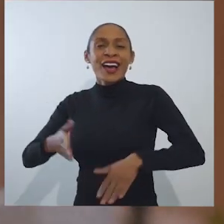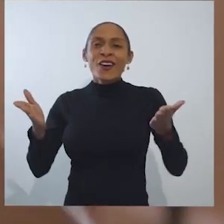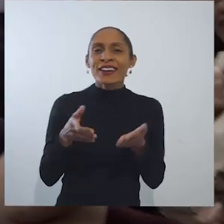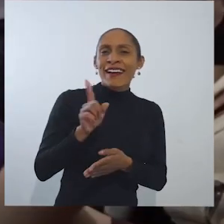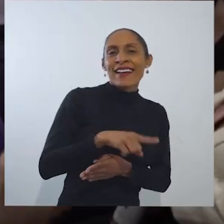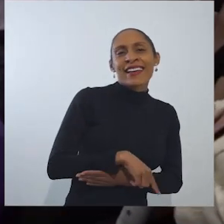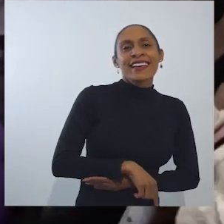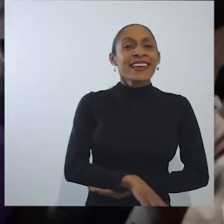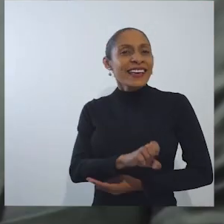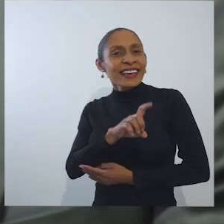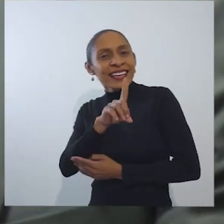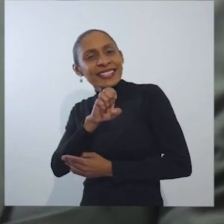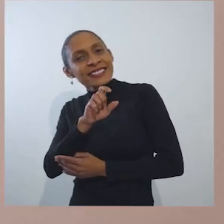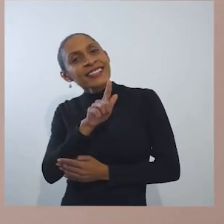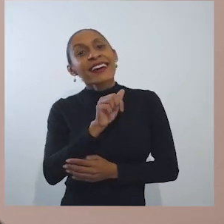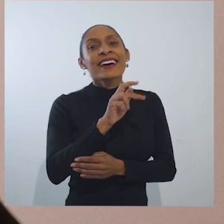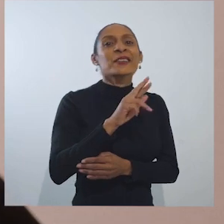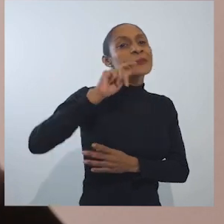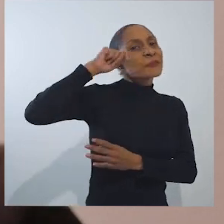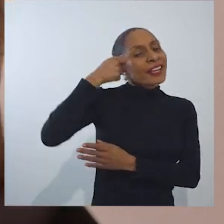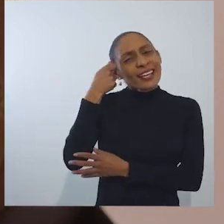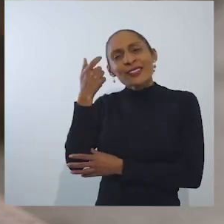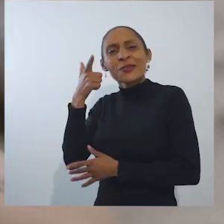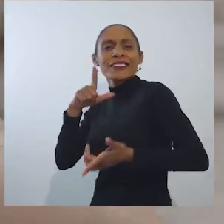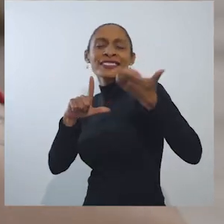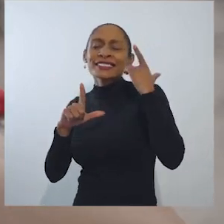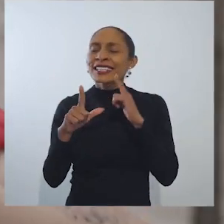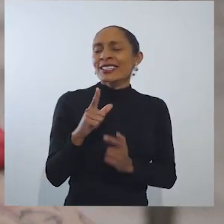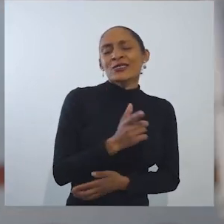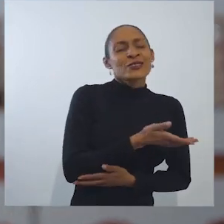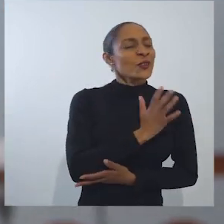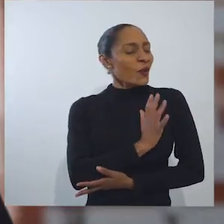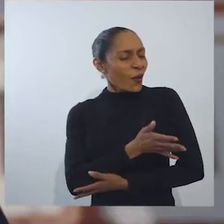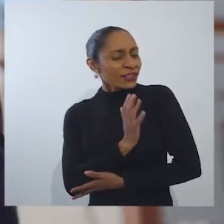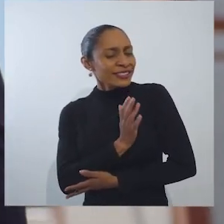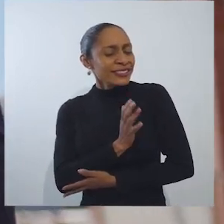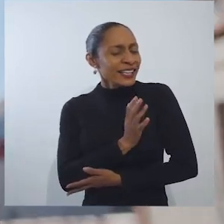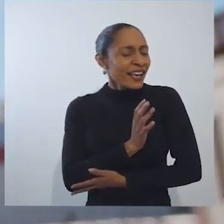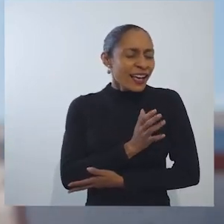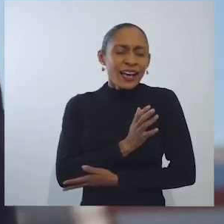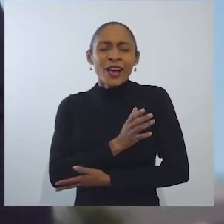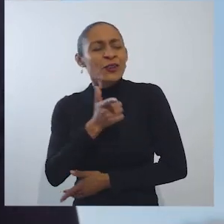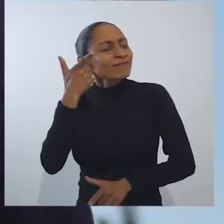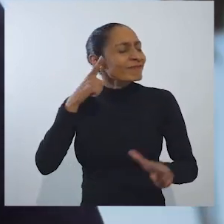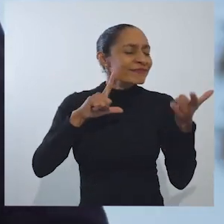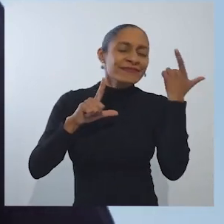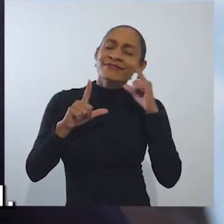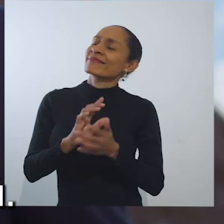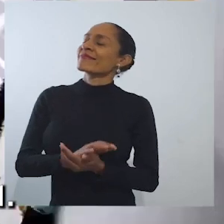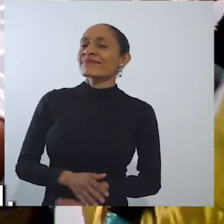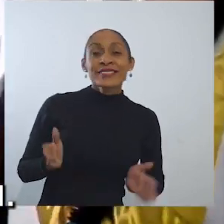Agora é, é, é Edega Preto Coração o grande vencedor